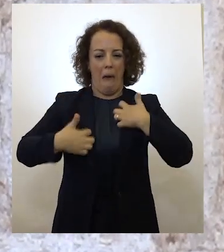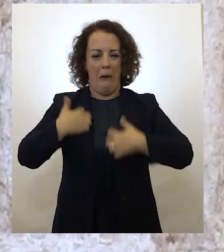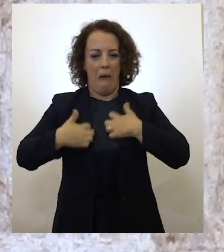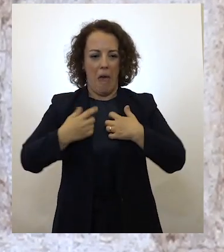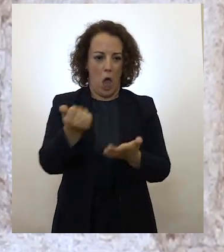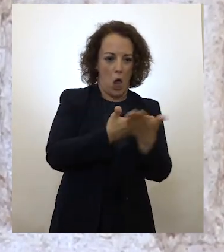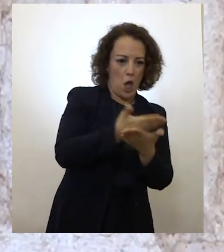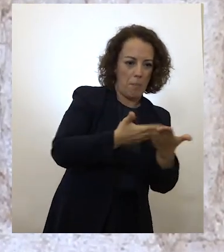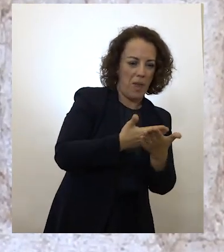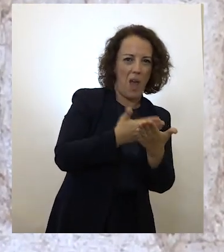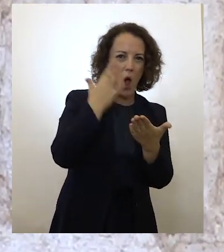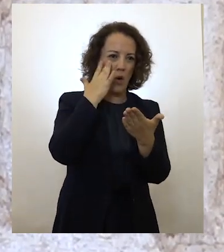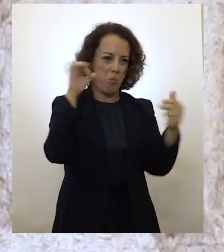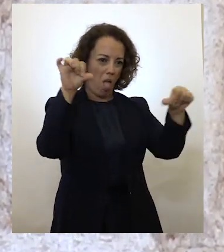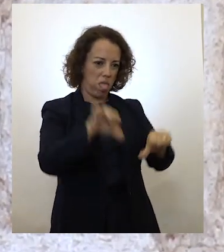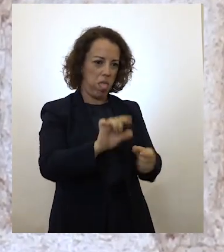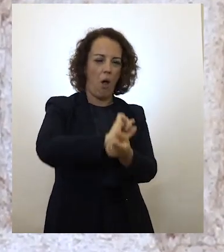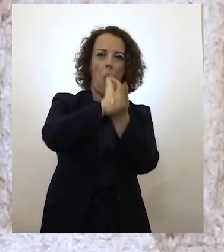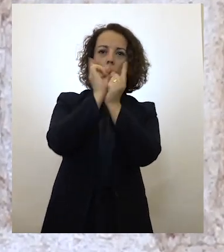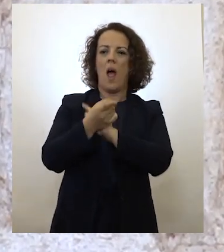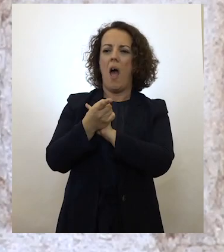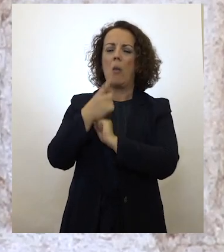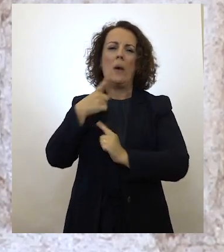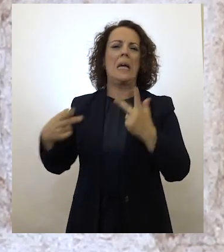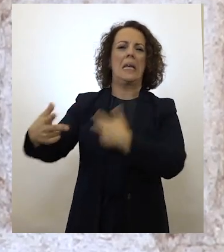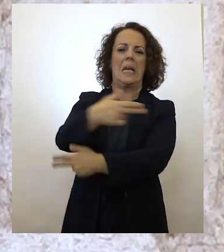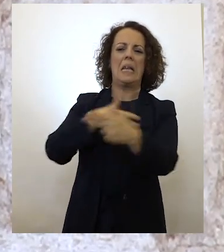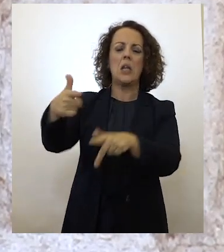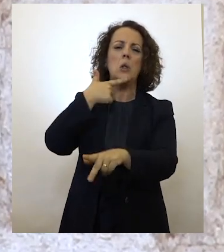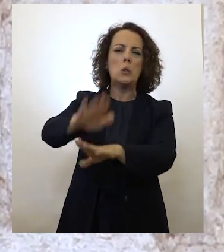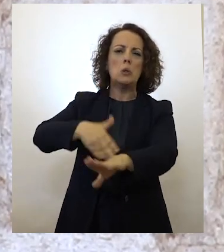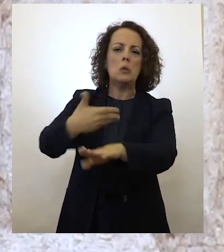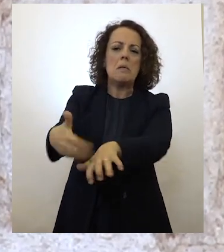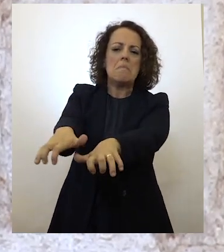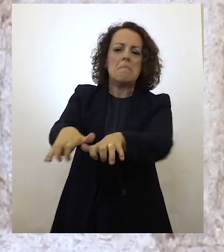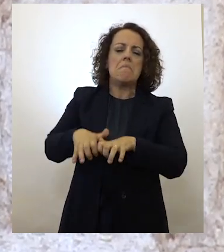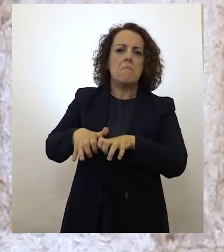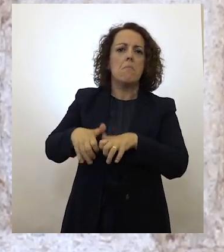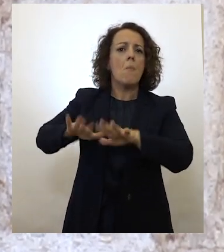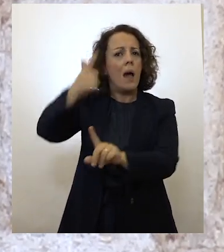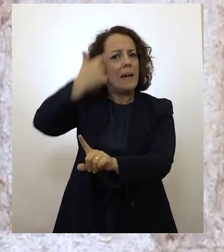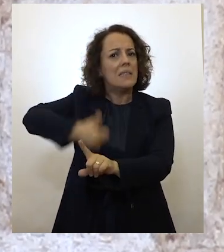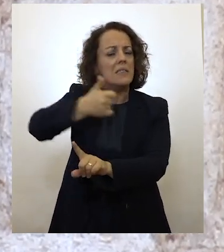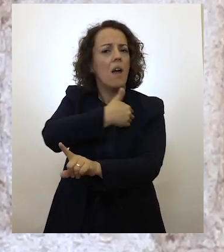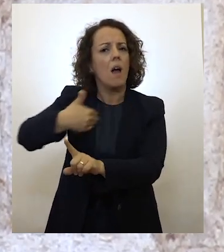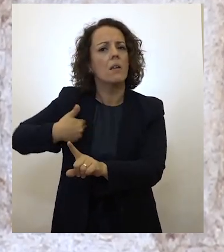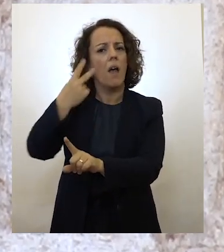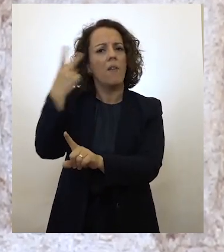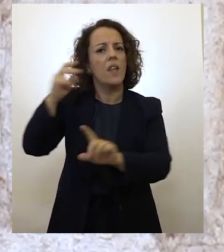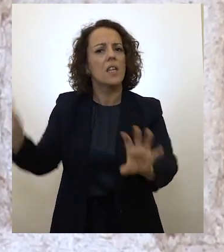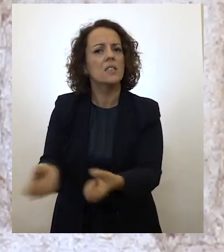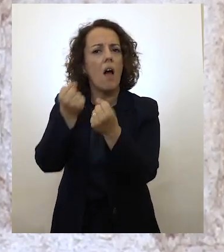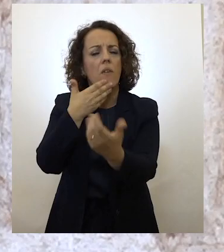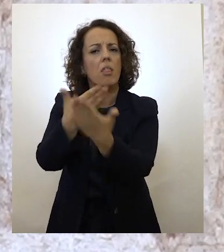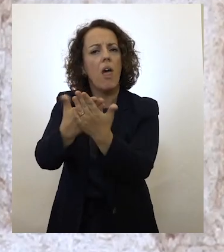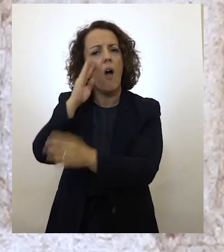números da economia e contestamos o excesso de contenção por alegadamente salvar vidas, comprometendo o seu